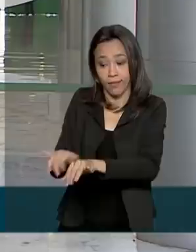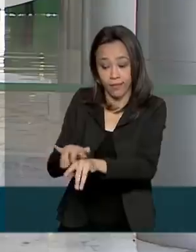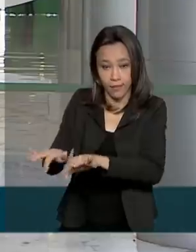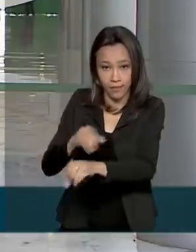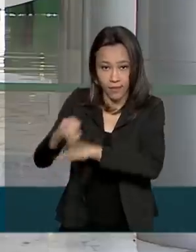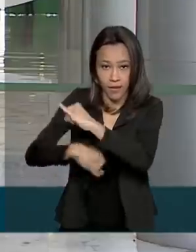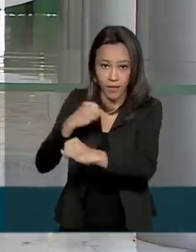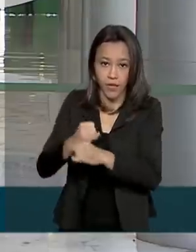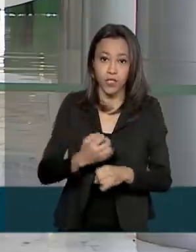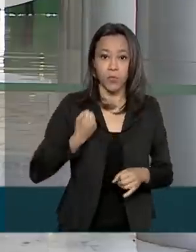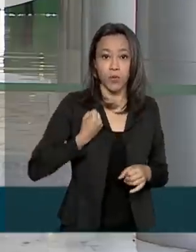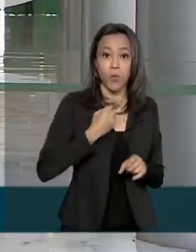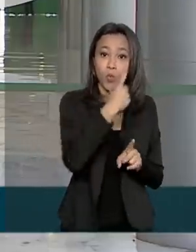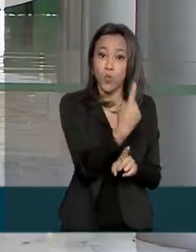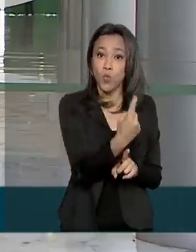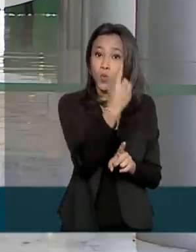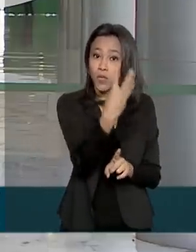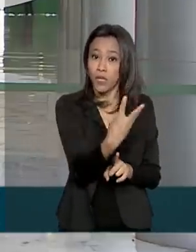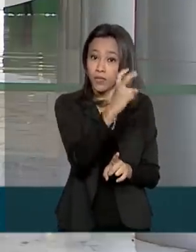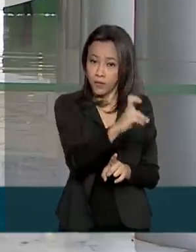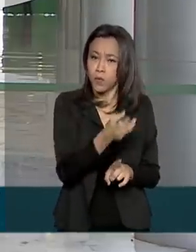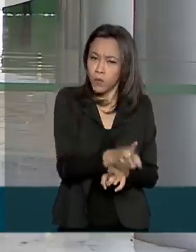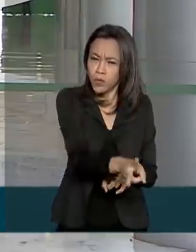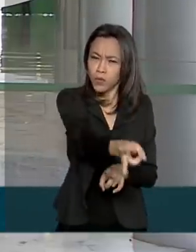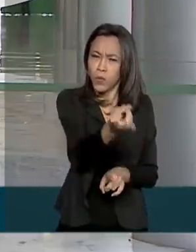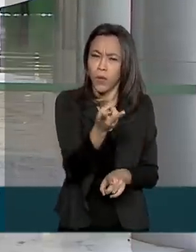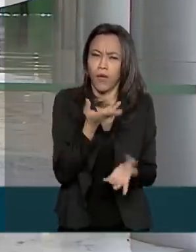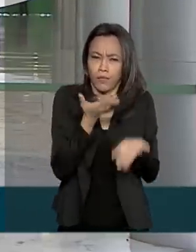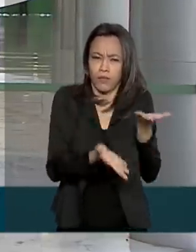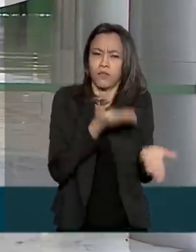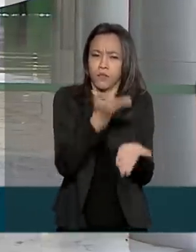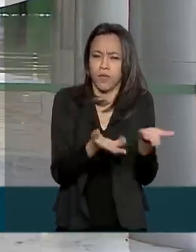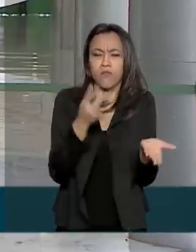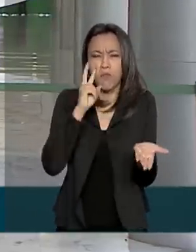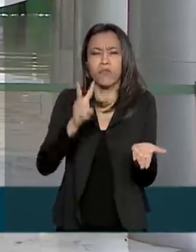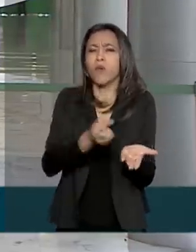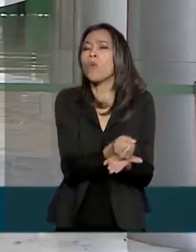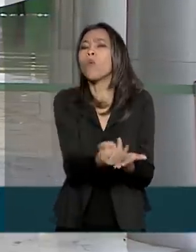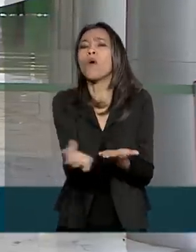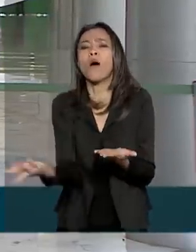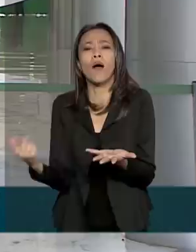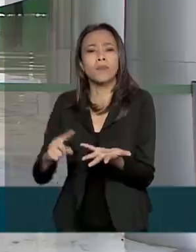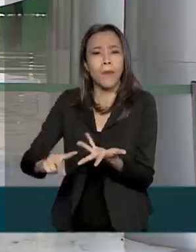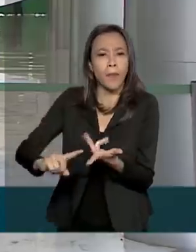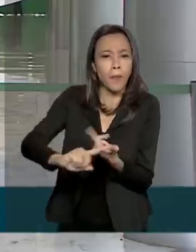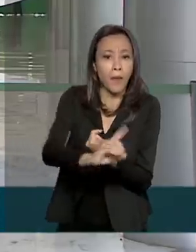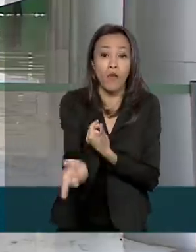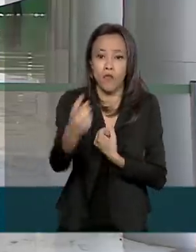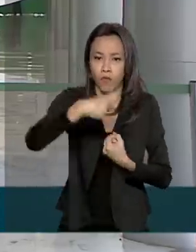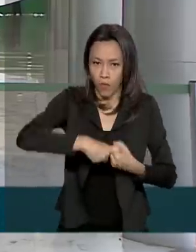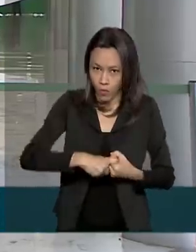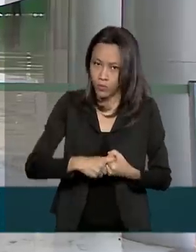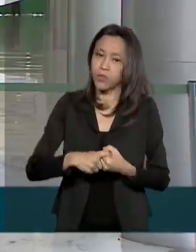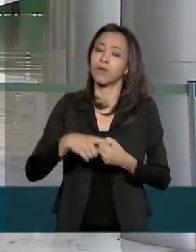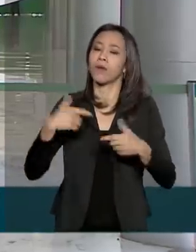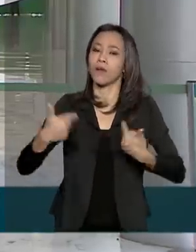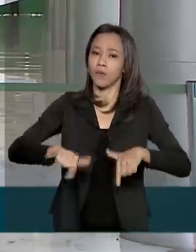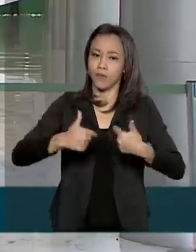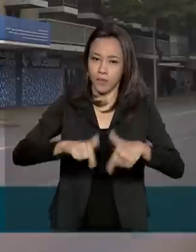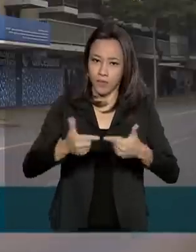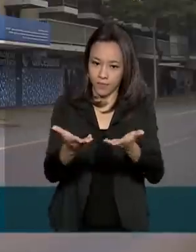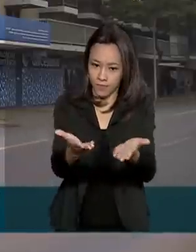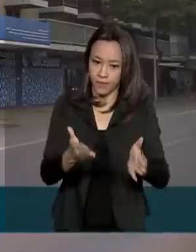pela Central 135 continua. Vamos ver na reportagem que serviços voltam a funcionar no dia 13 de julho.